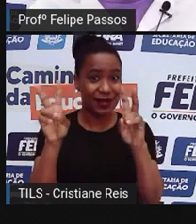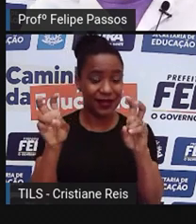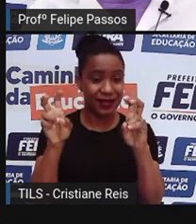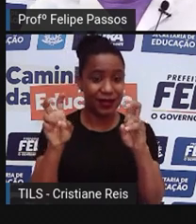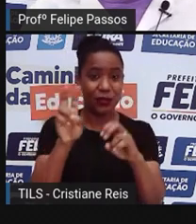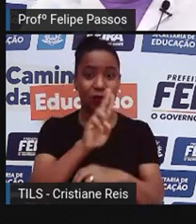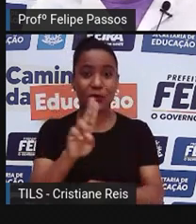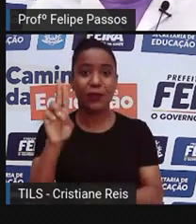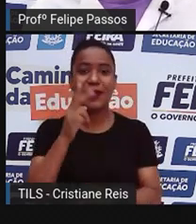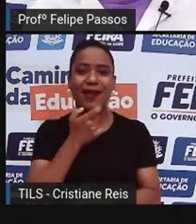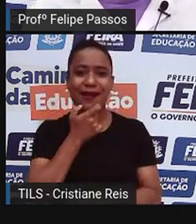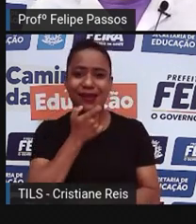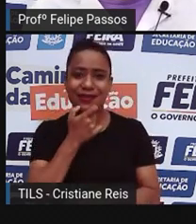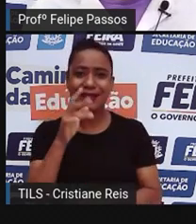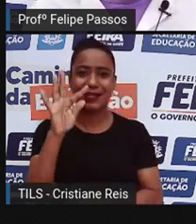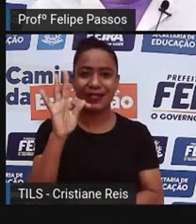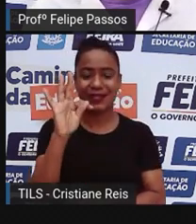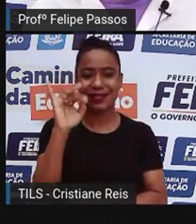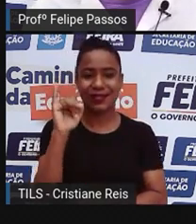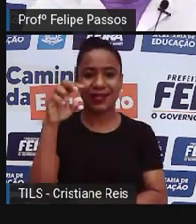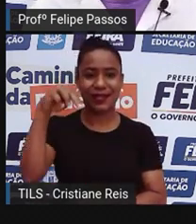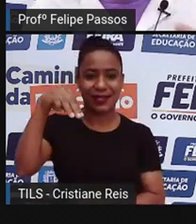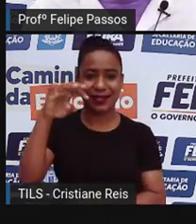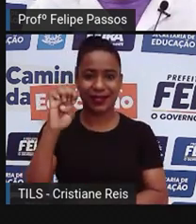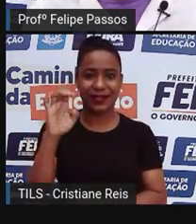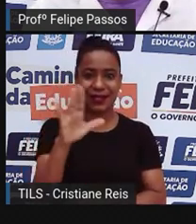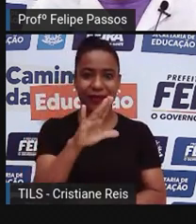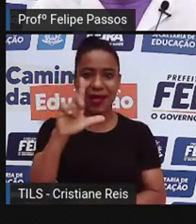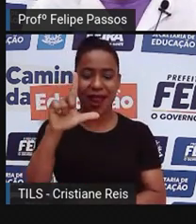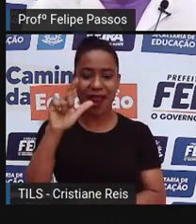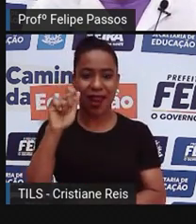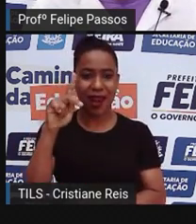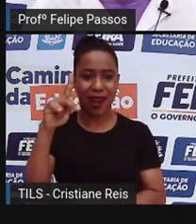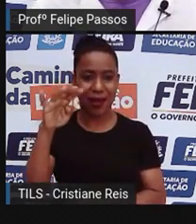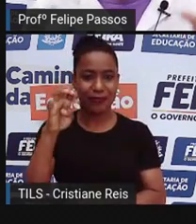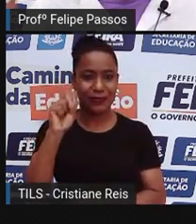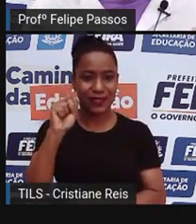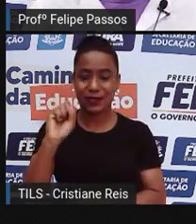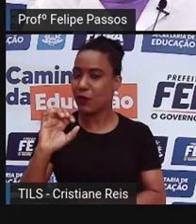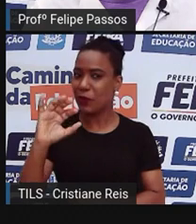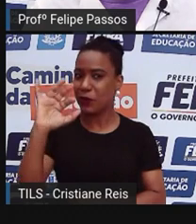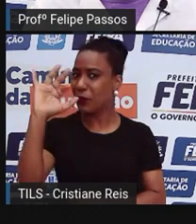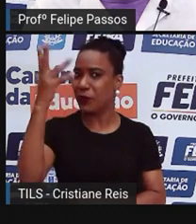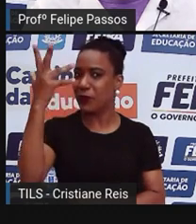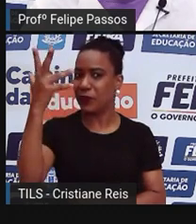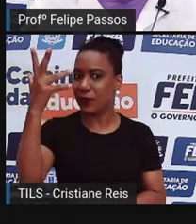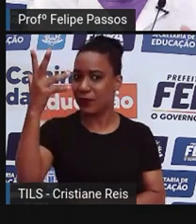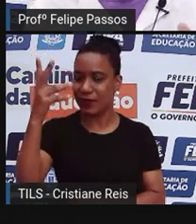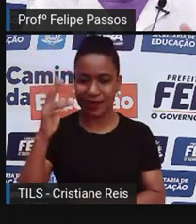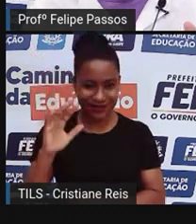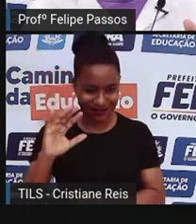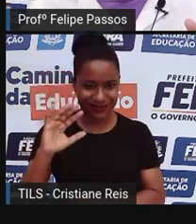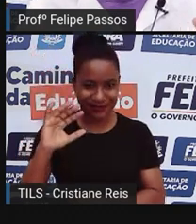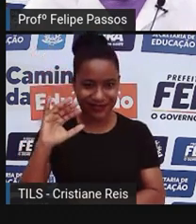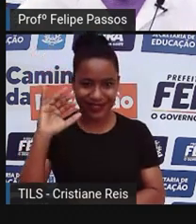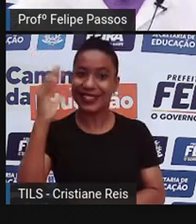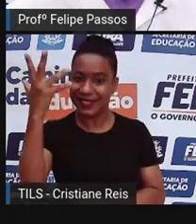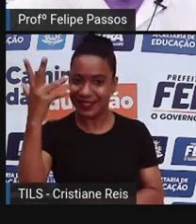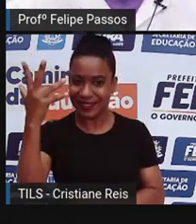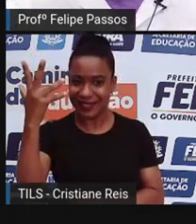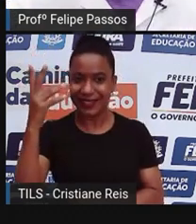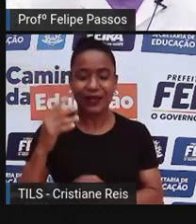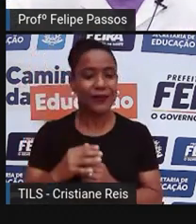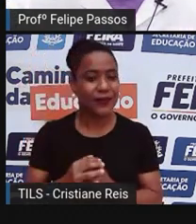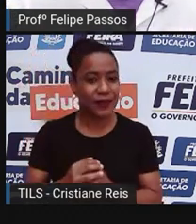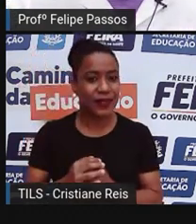inglês como se fosse assim, um lapso temporal, uma armadilha temporal. A gente consegue pegar